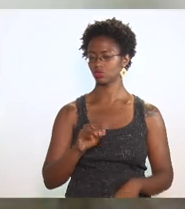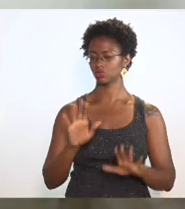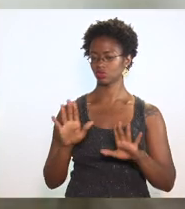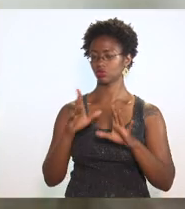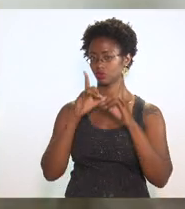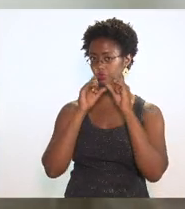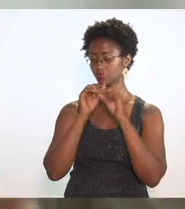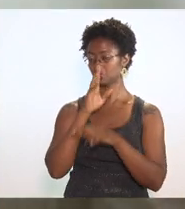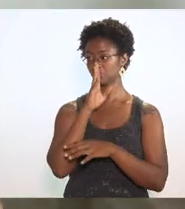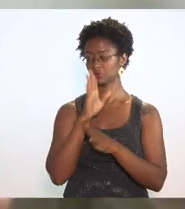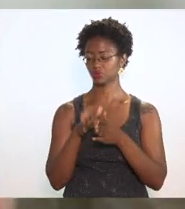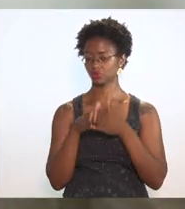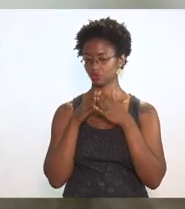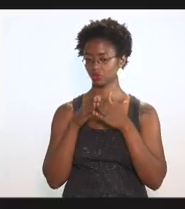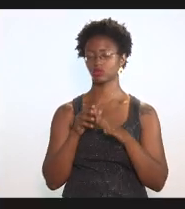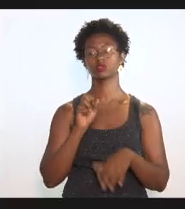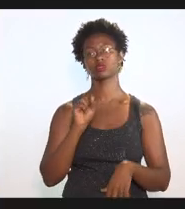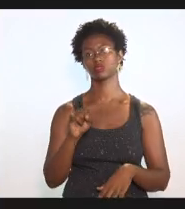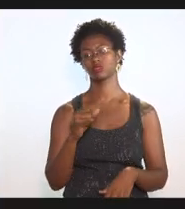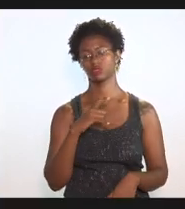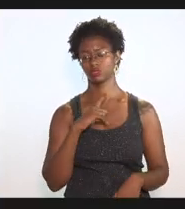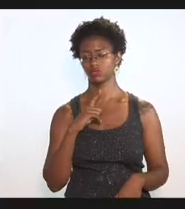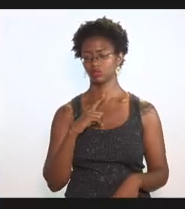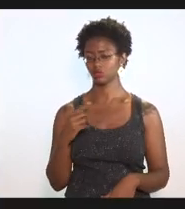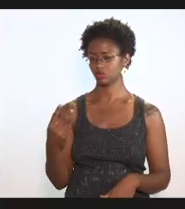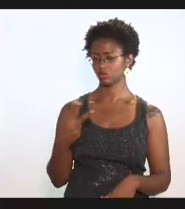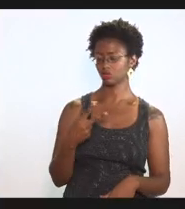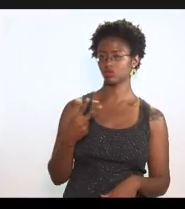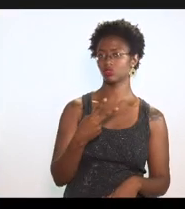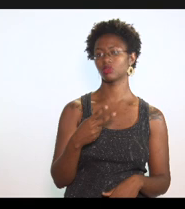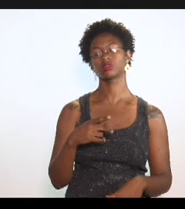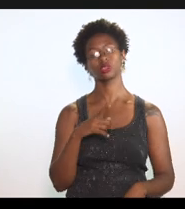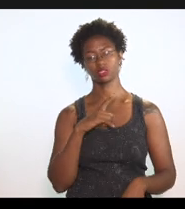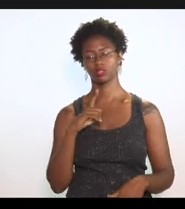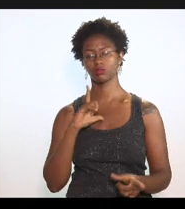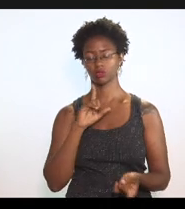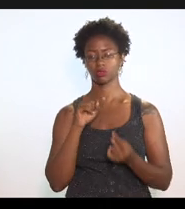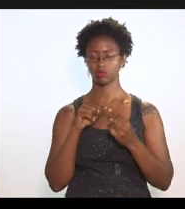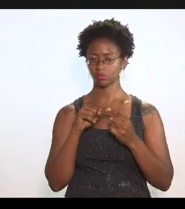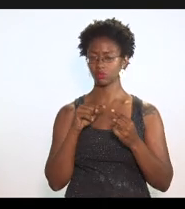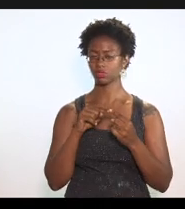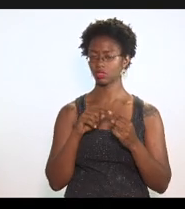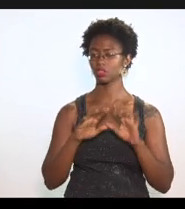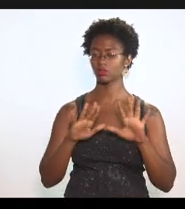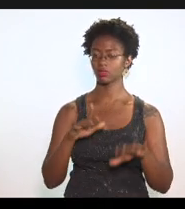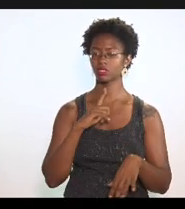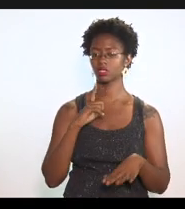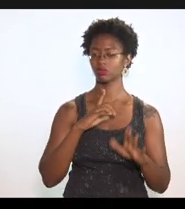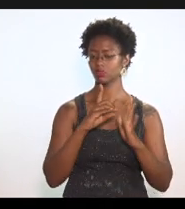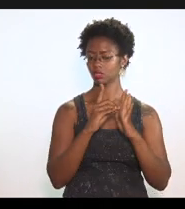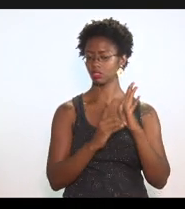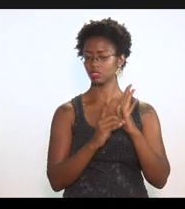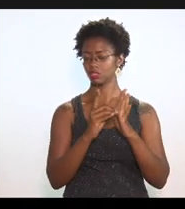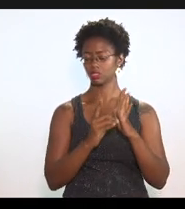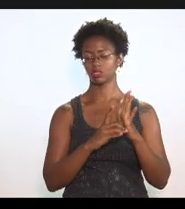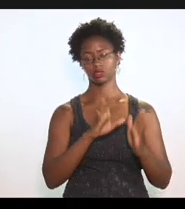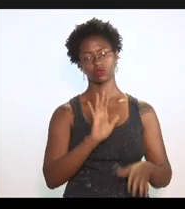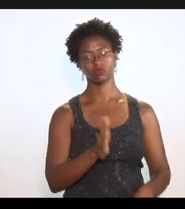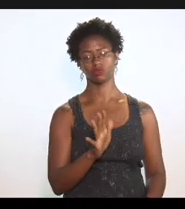fecha o som se tiver similaridade é mais um ponto a ser analisado já houve um decreto do executivo